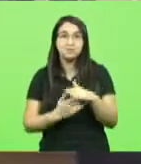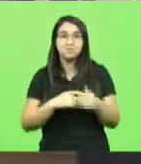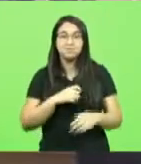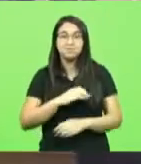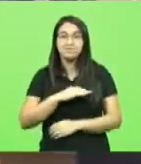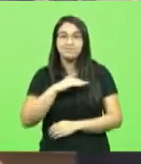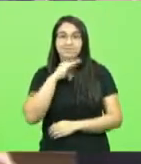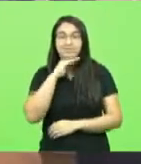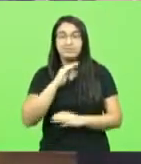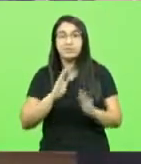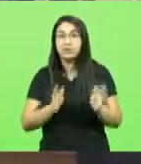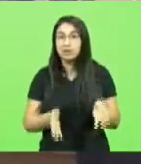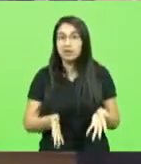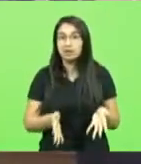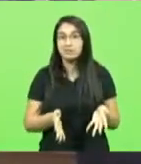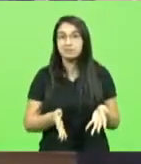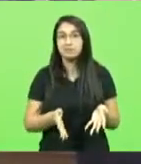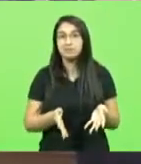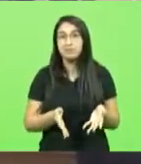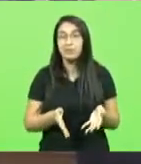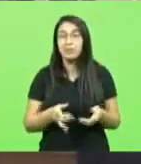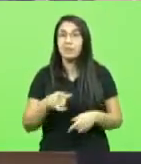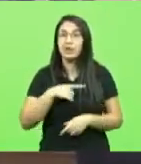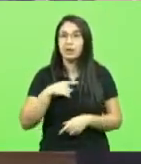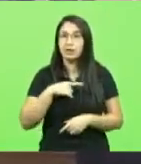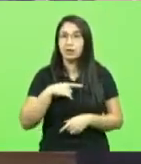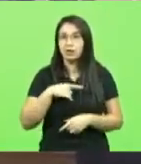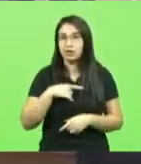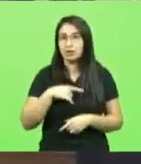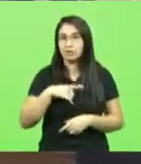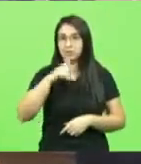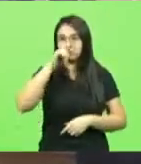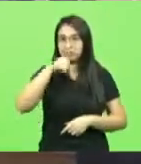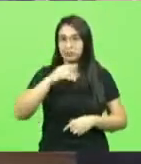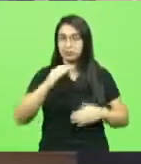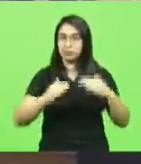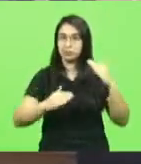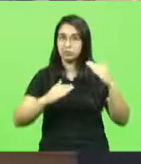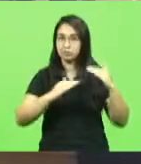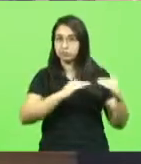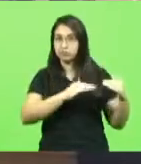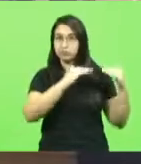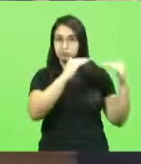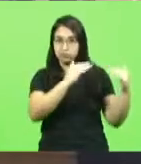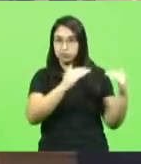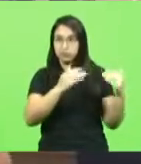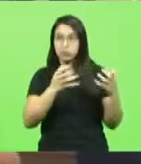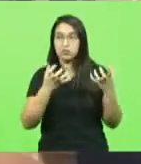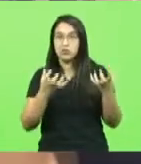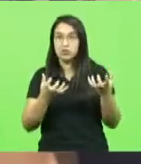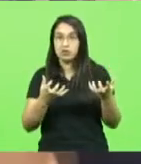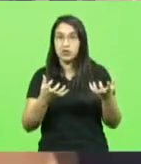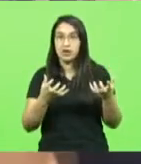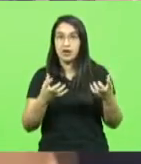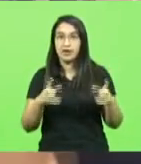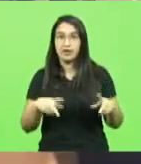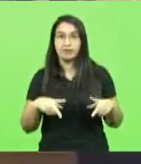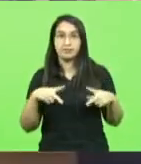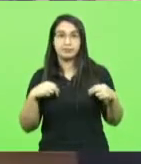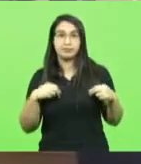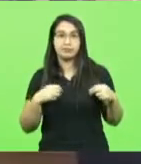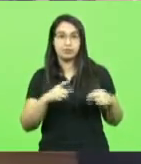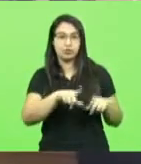e quando se tem um comando que prefere fazer desta forma, privilegiando somente os